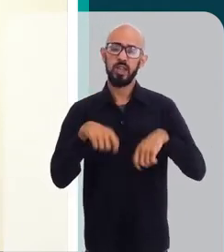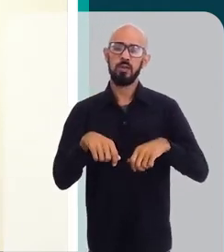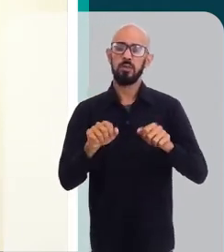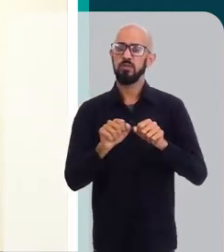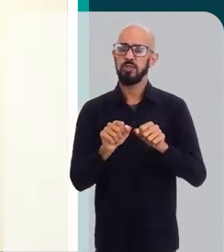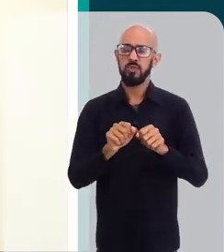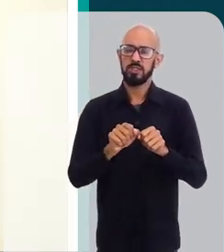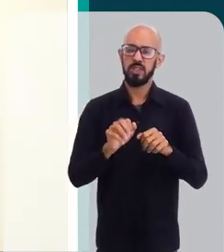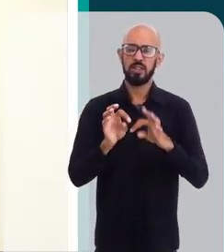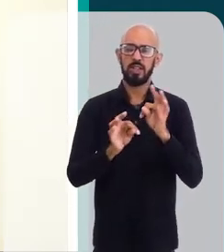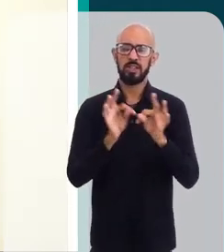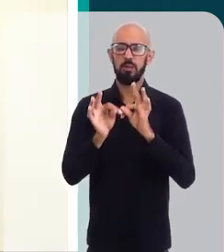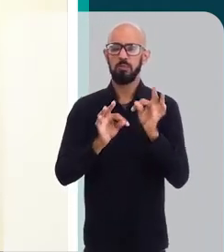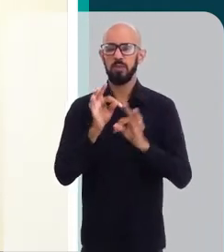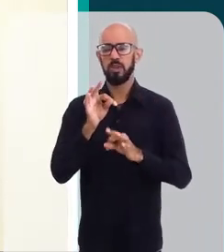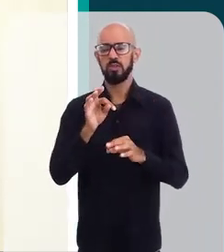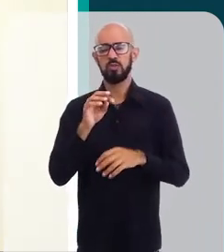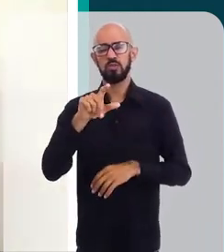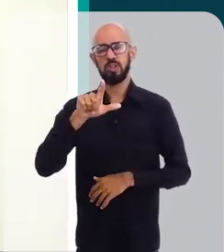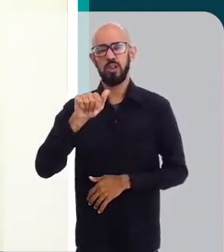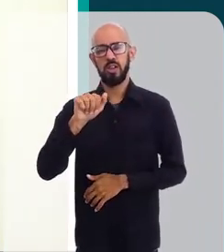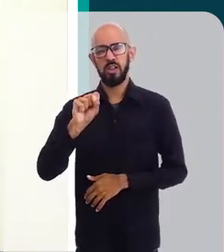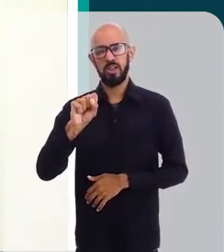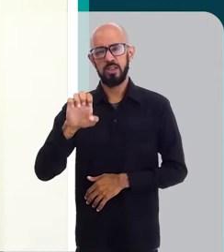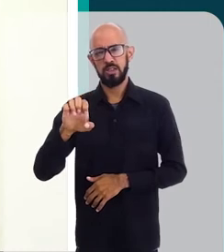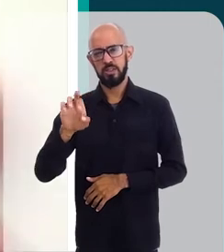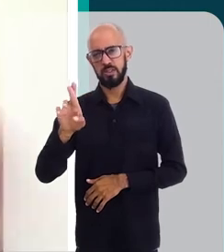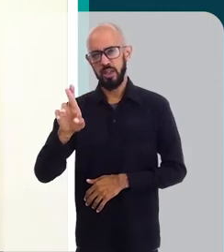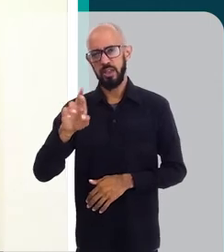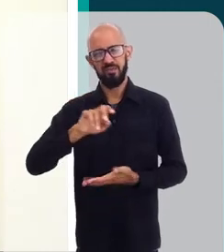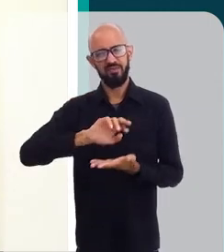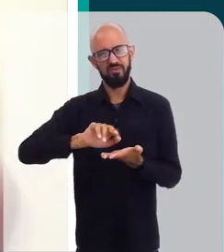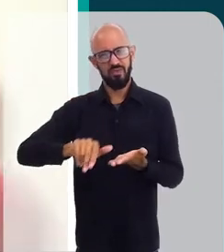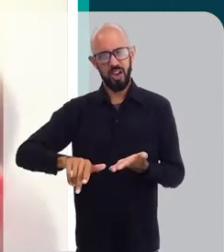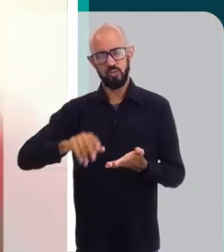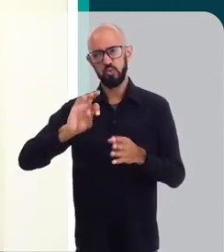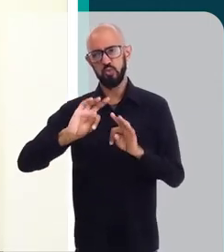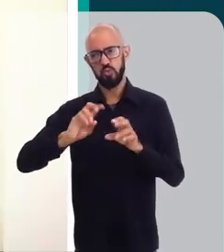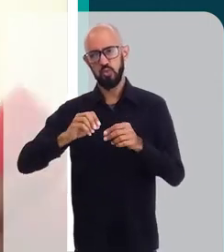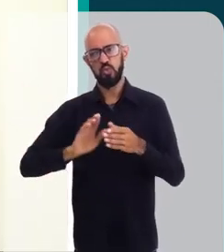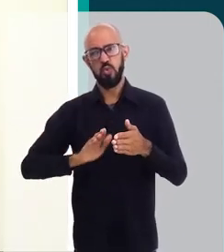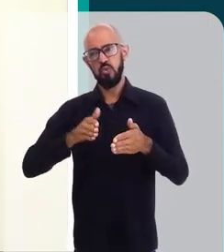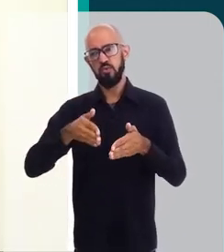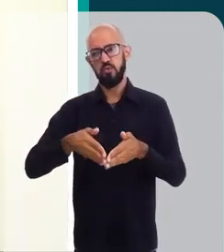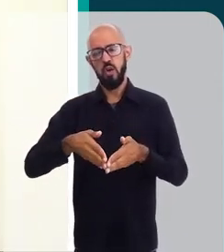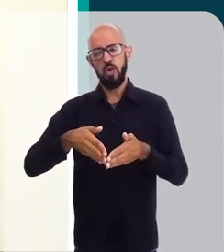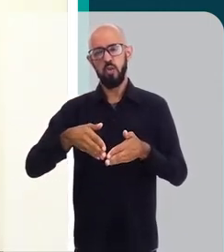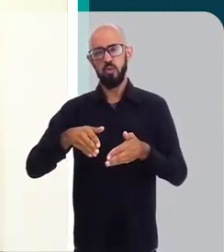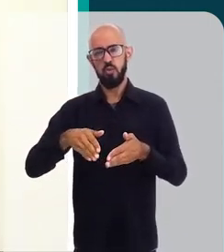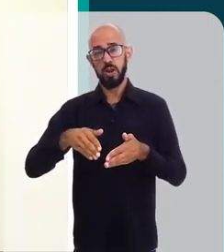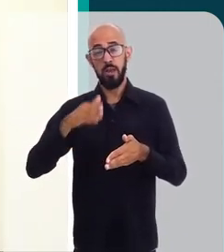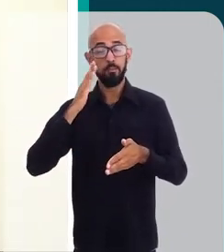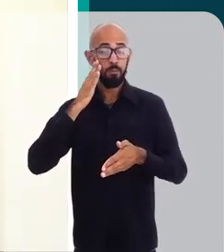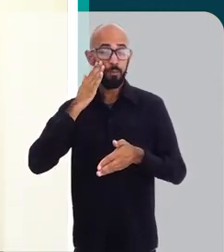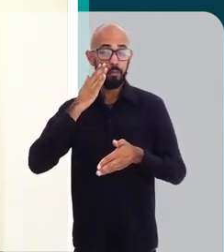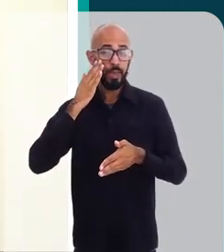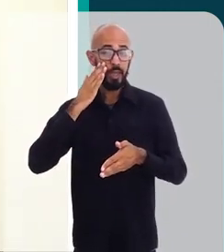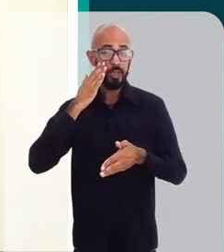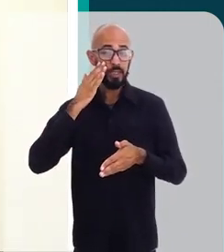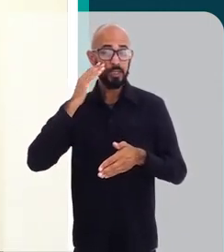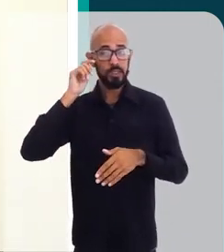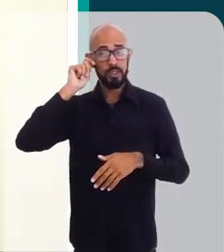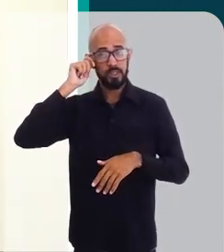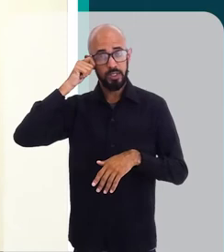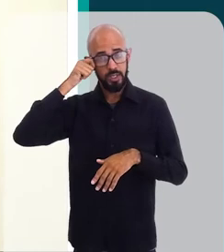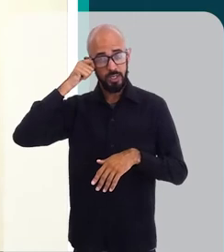microdermabrasão, você pode fazer laser, tudo voltado para a pele negra. A